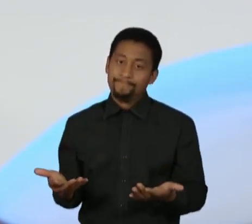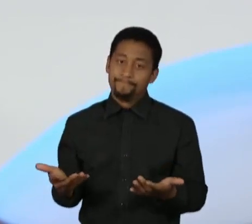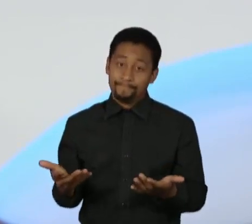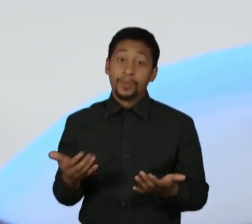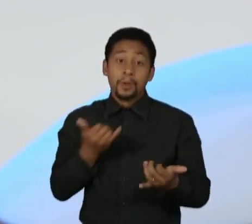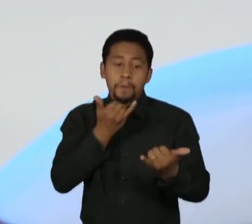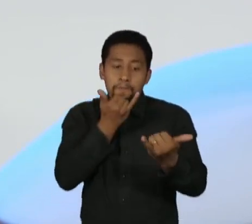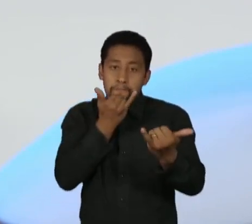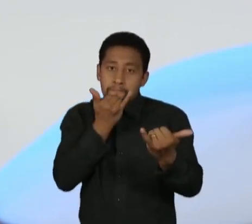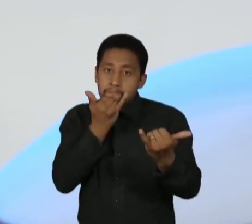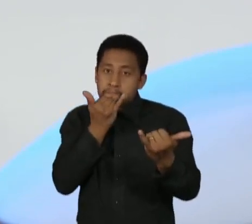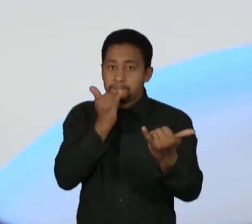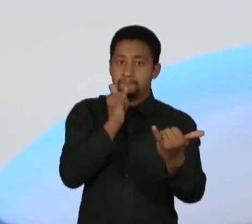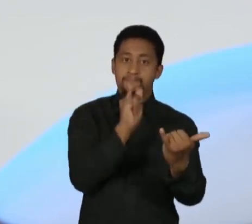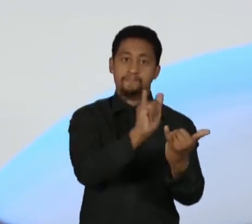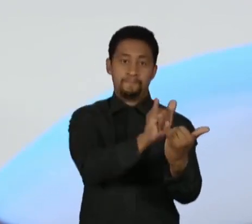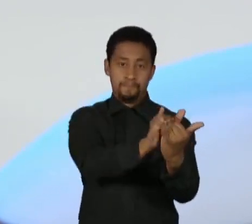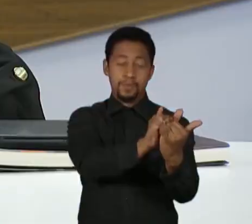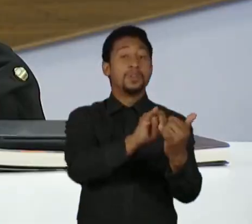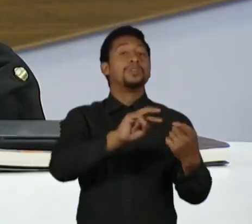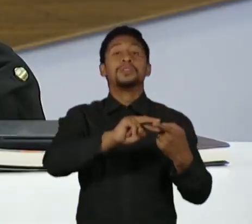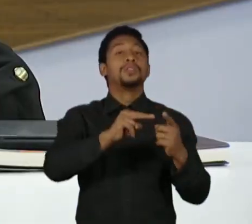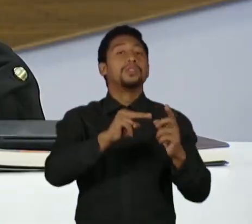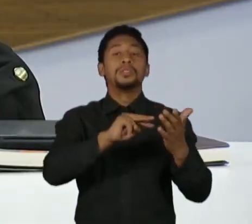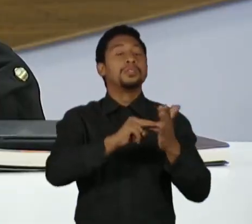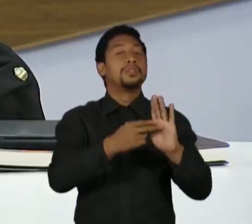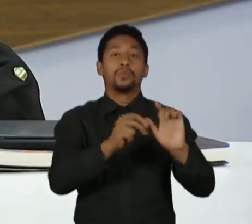de dar à vítima a possibilidade de retomar a vida.